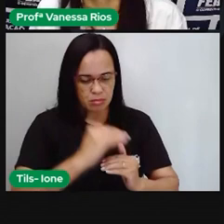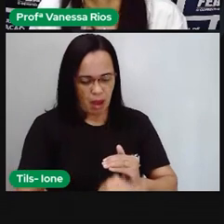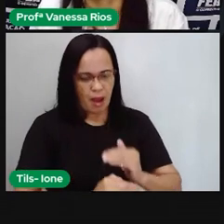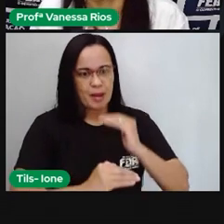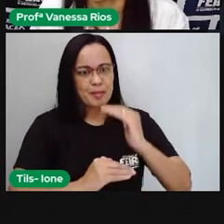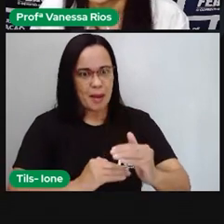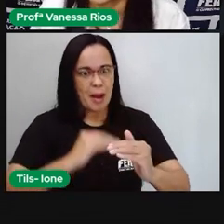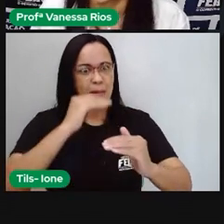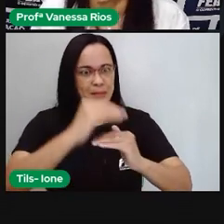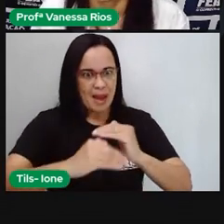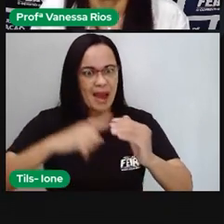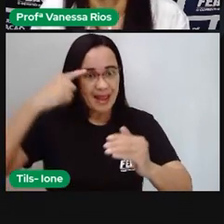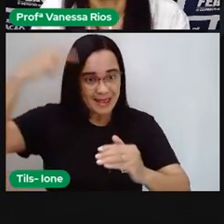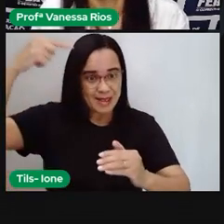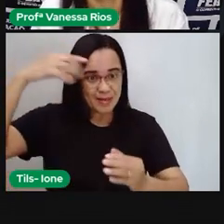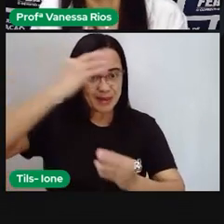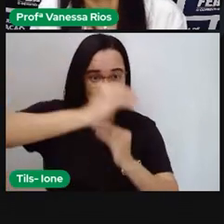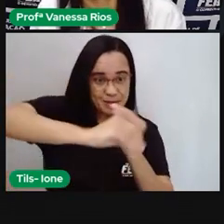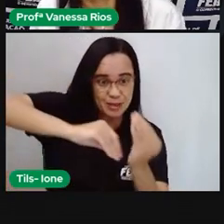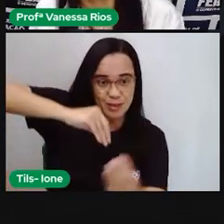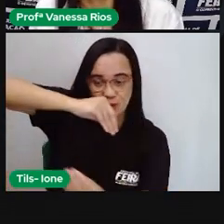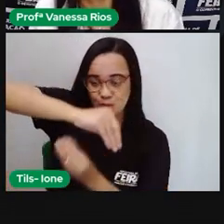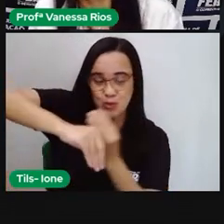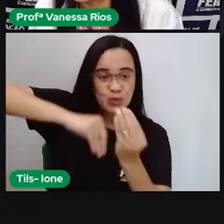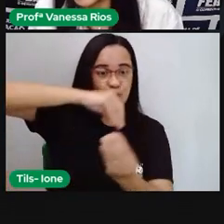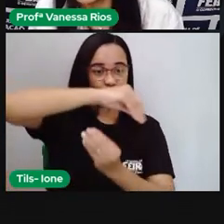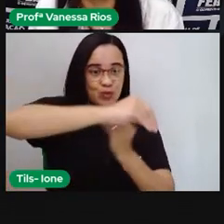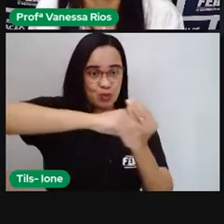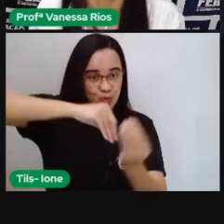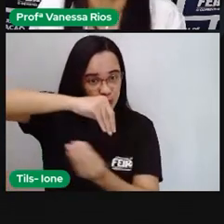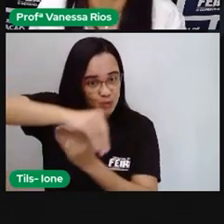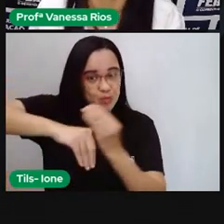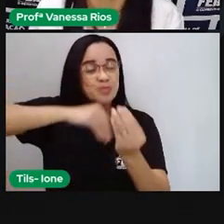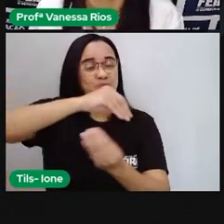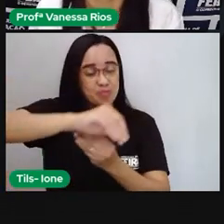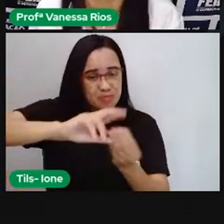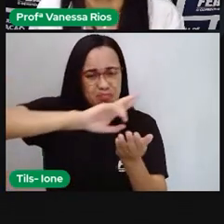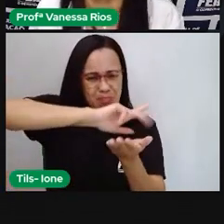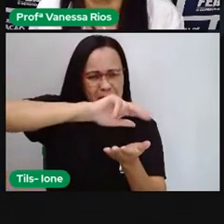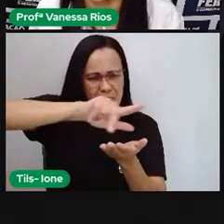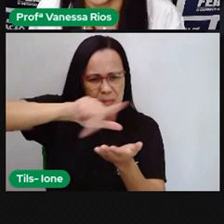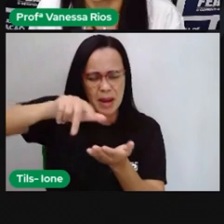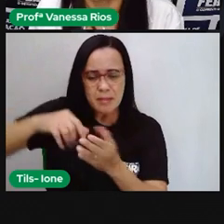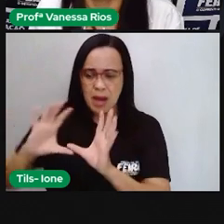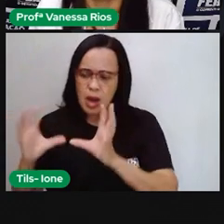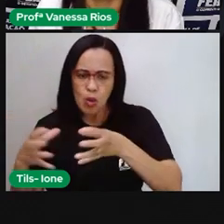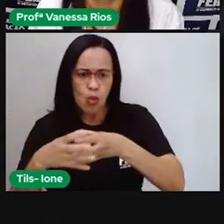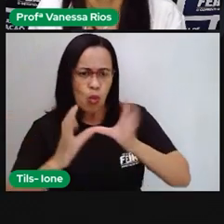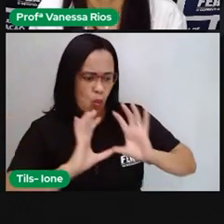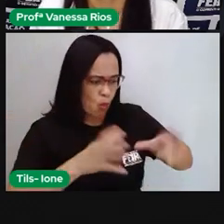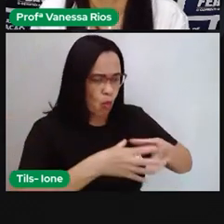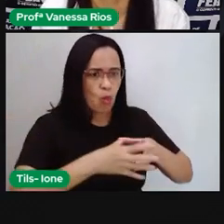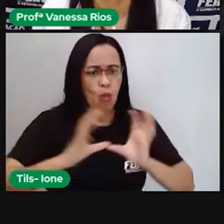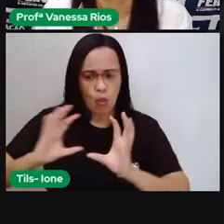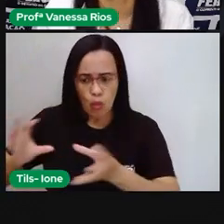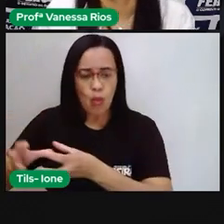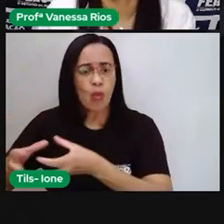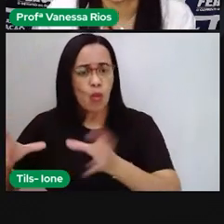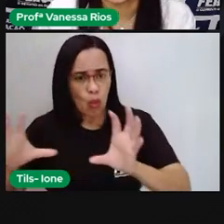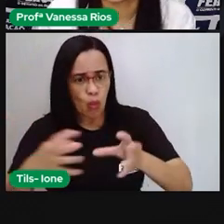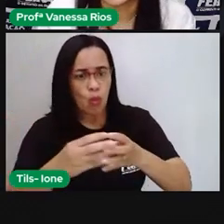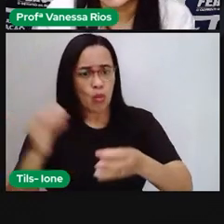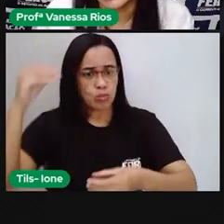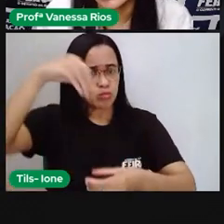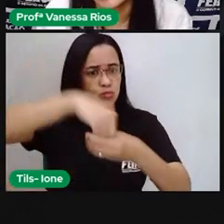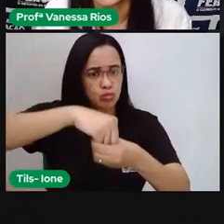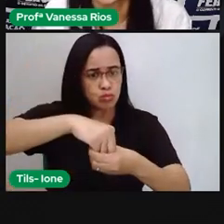miscigenação. Então, nós temos a mistura de vários grupos étnicos, cada qual com as suas